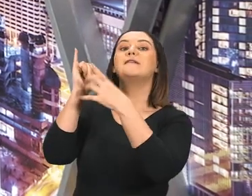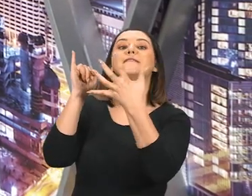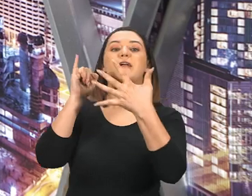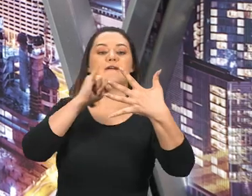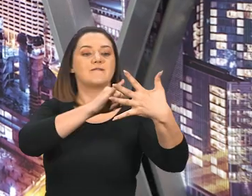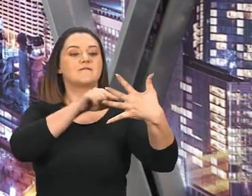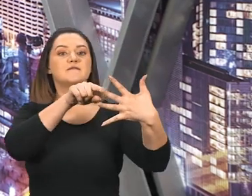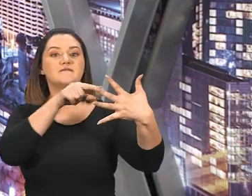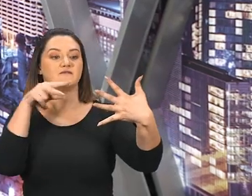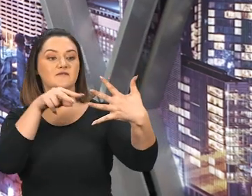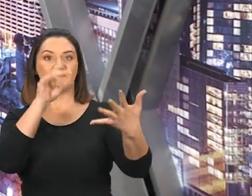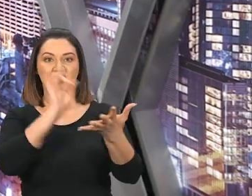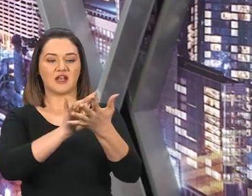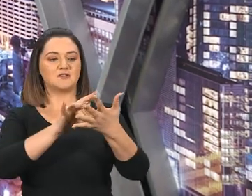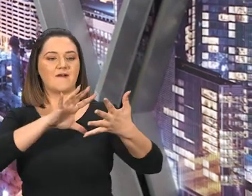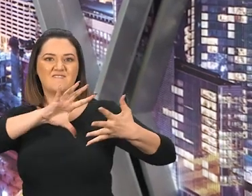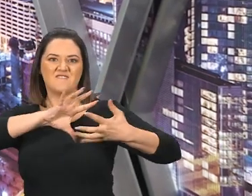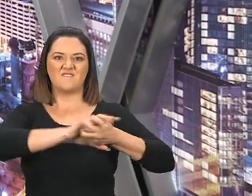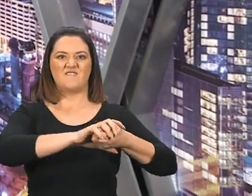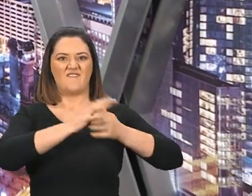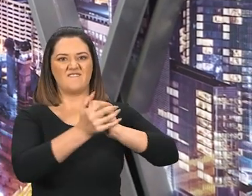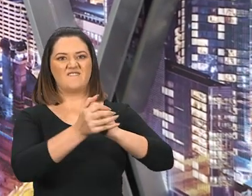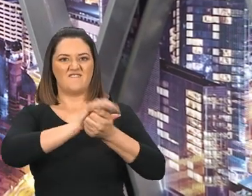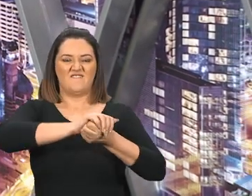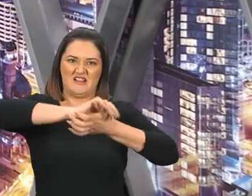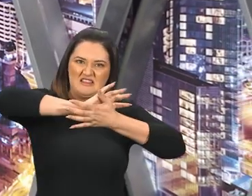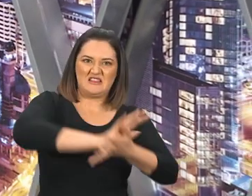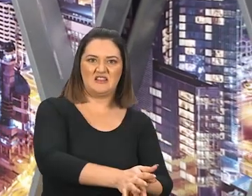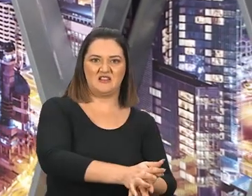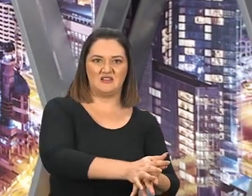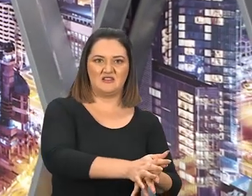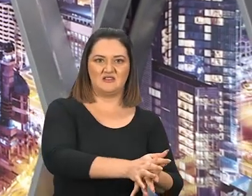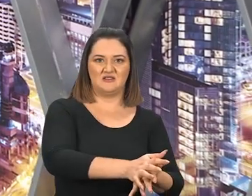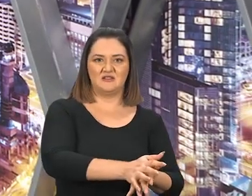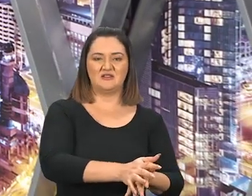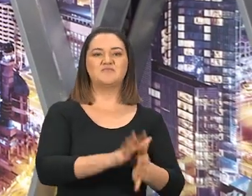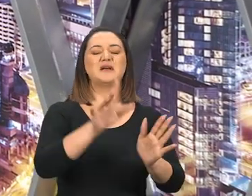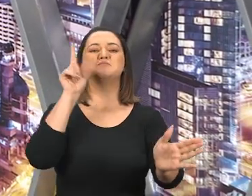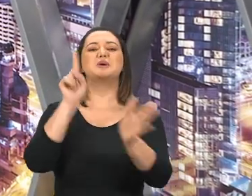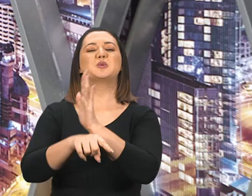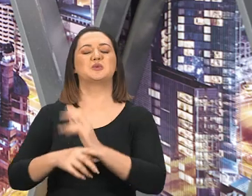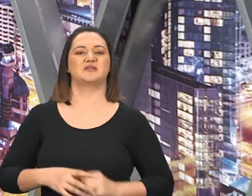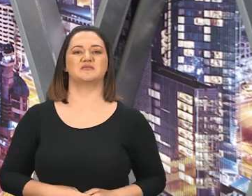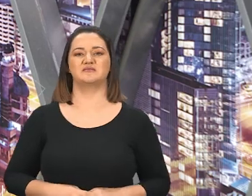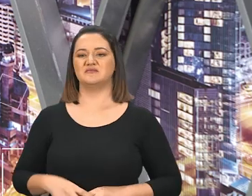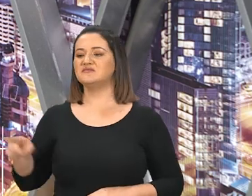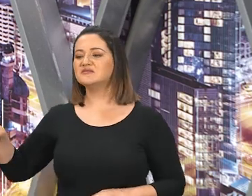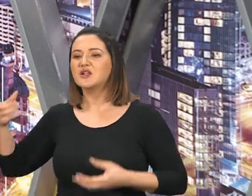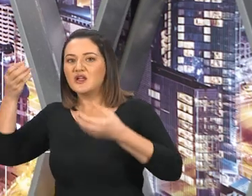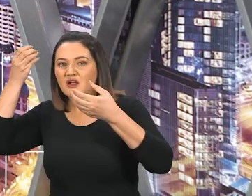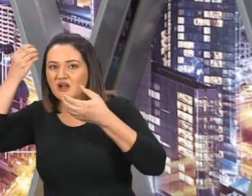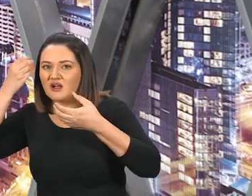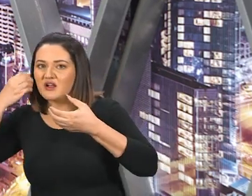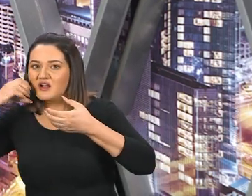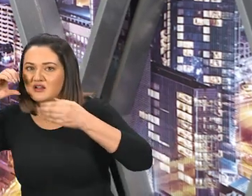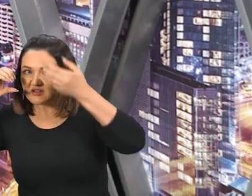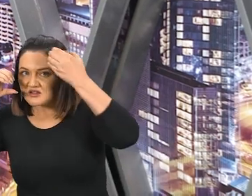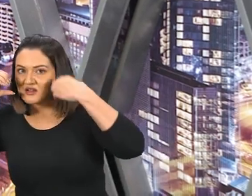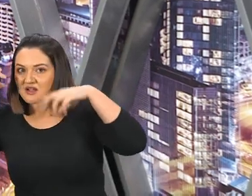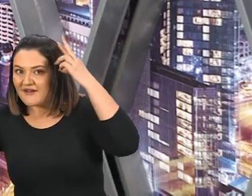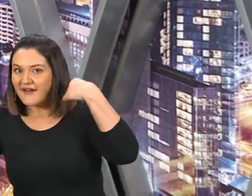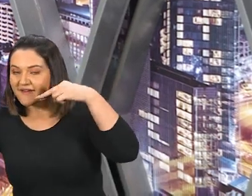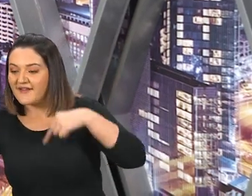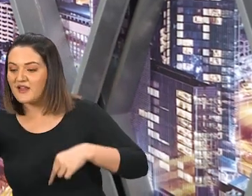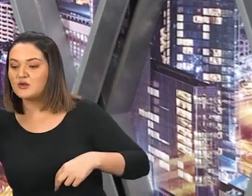Jogaria a verdade por terra, Bom, aí você para um pouquinho, E pensa, Pastor, e quem é o carneiro? E quem é o bode? Quer saber?